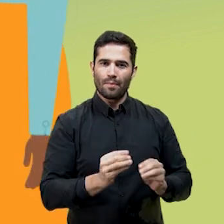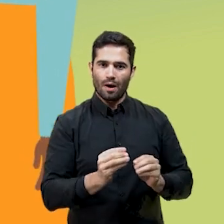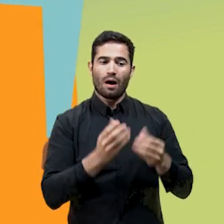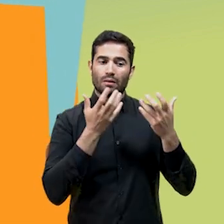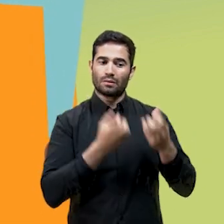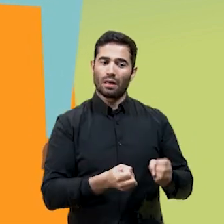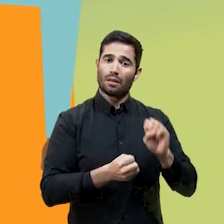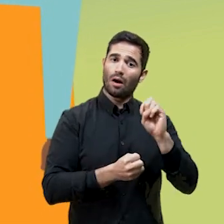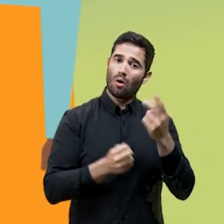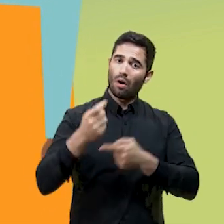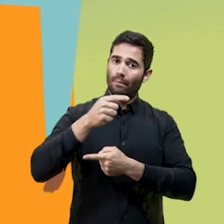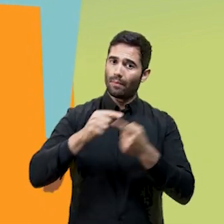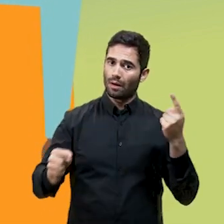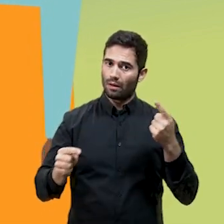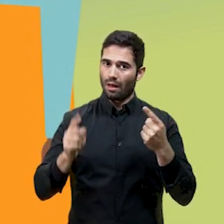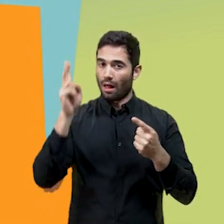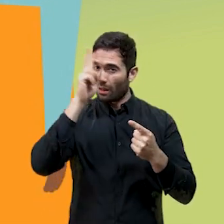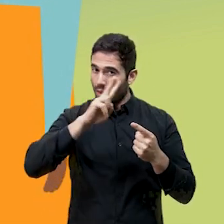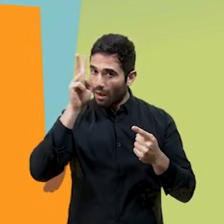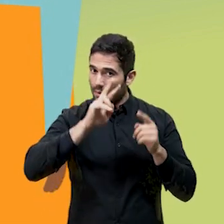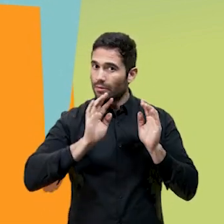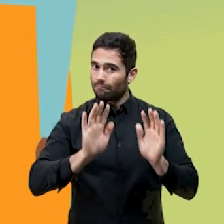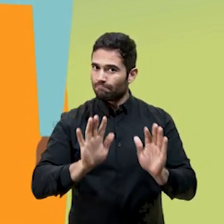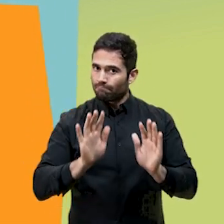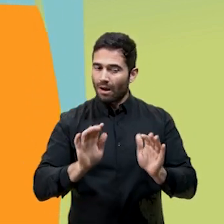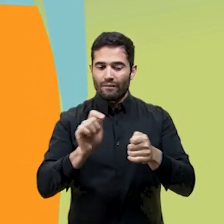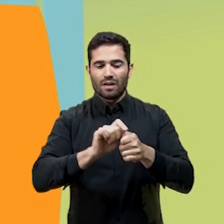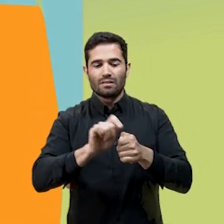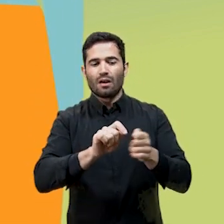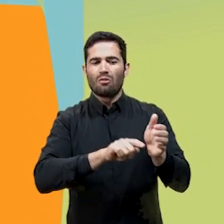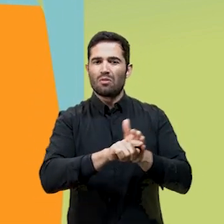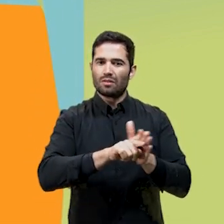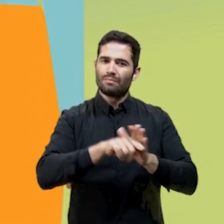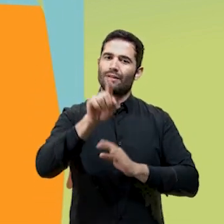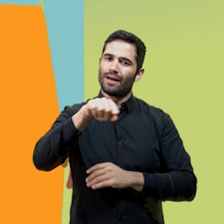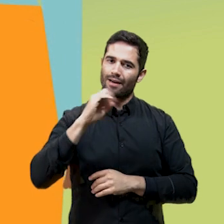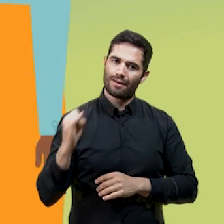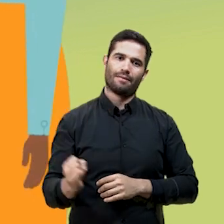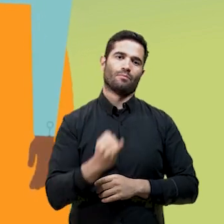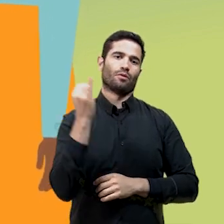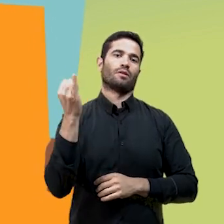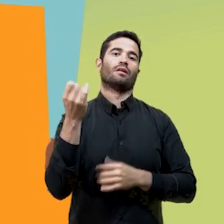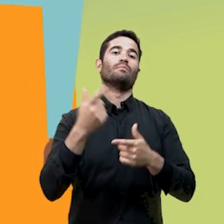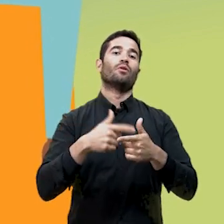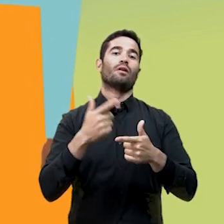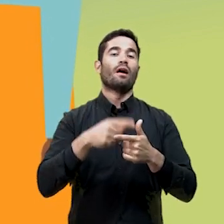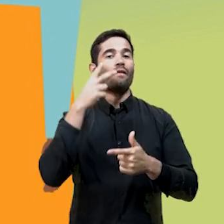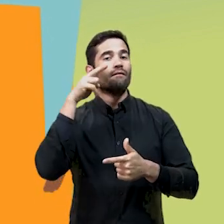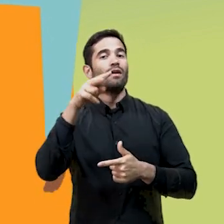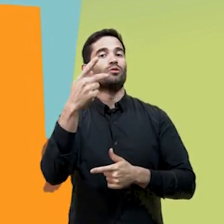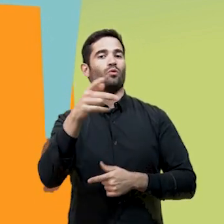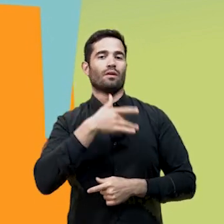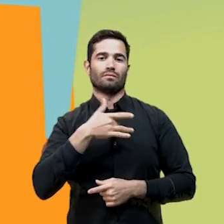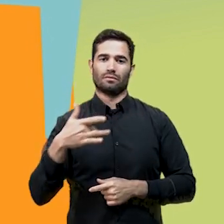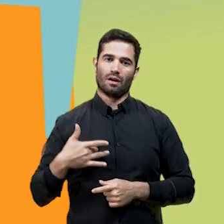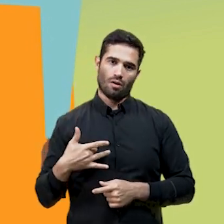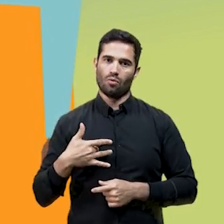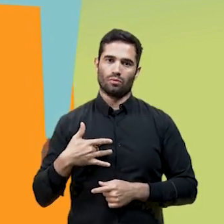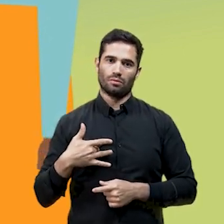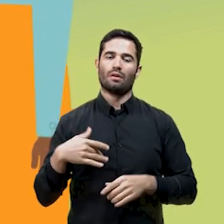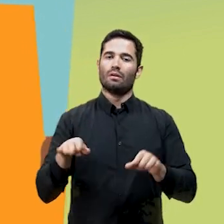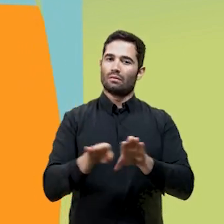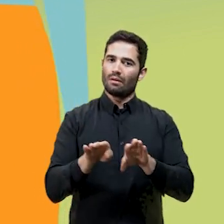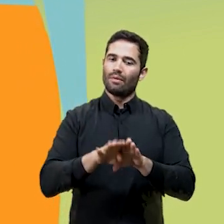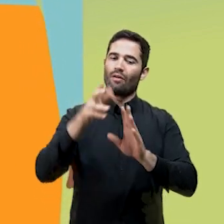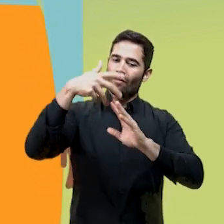aceite ou a recusa. Lembrando que a realização dos exames periódicos é muito importante para a verificação das suas condições de saúde